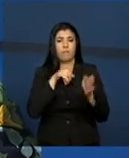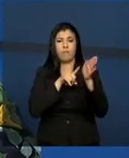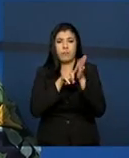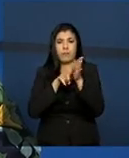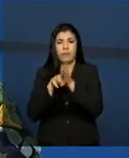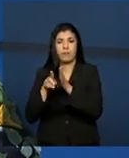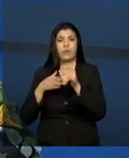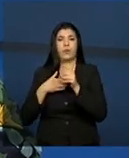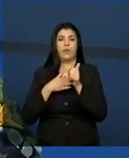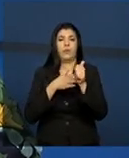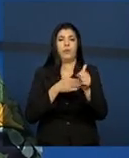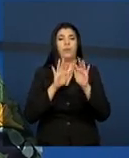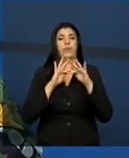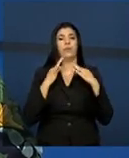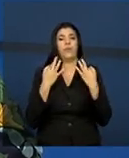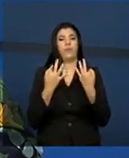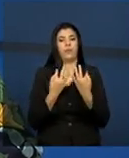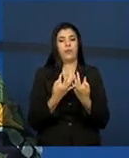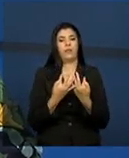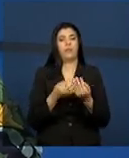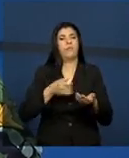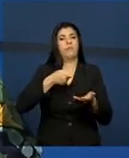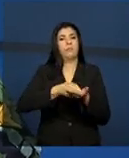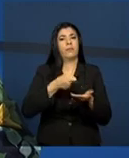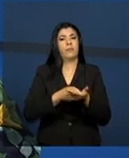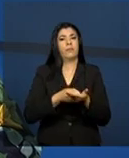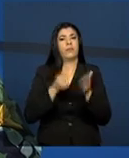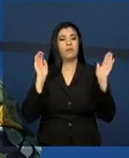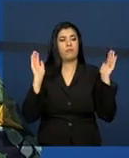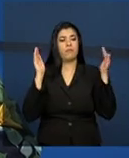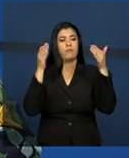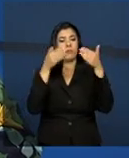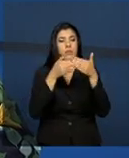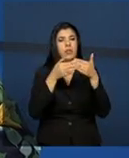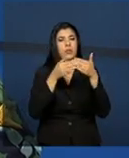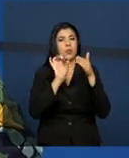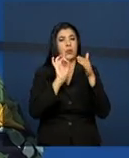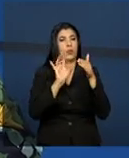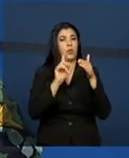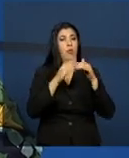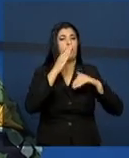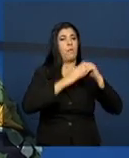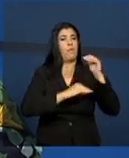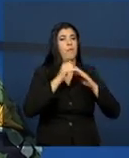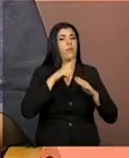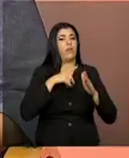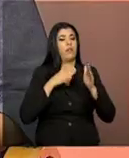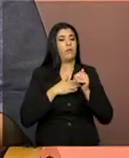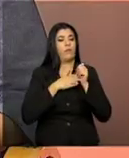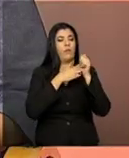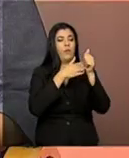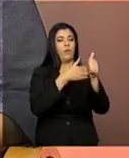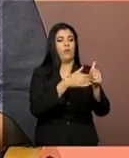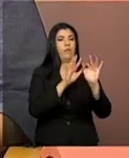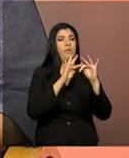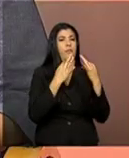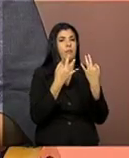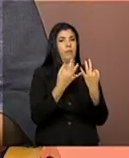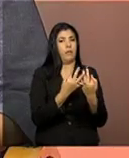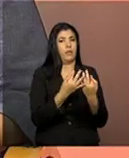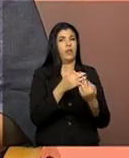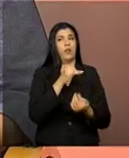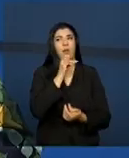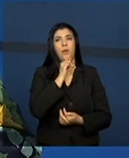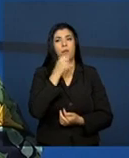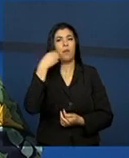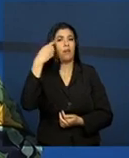acompanhamento familiar, deverá ser restrito aos profissionais que lidam com acompanhamento familiar, ao advogado,